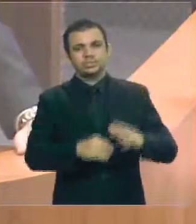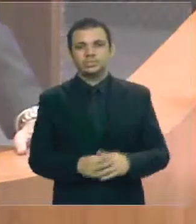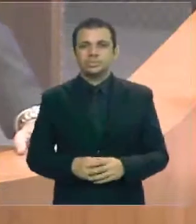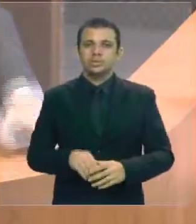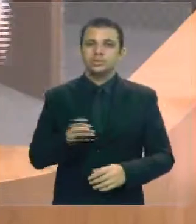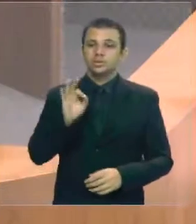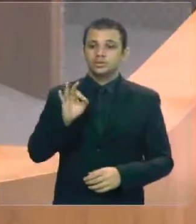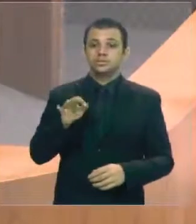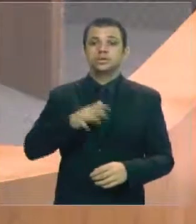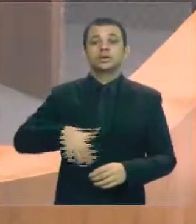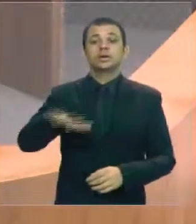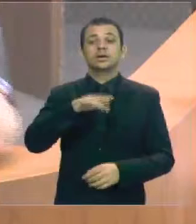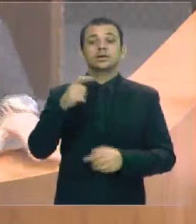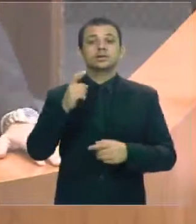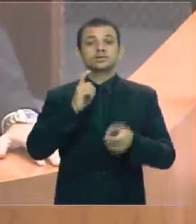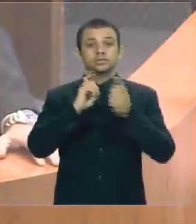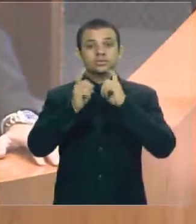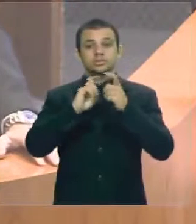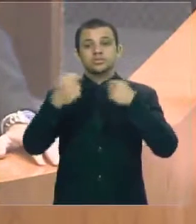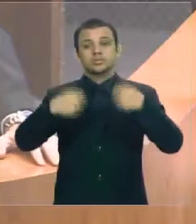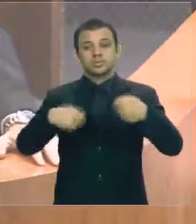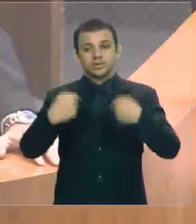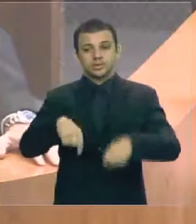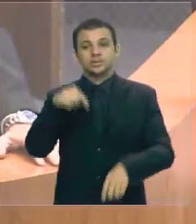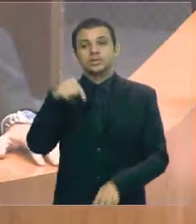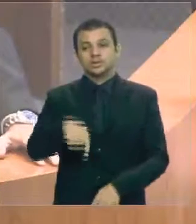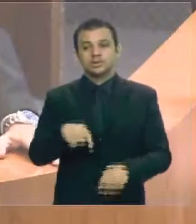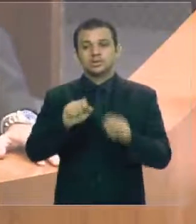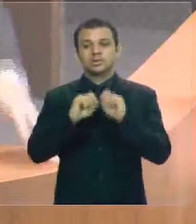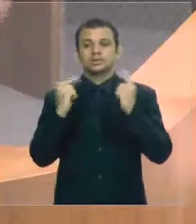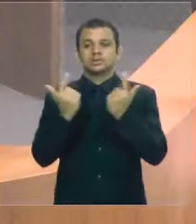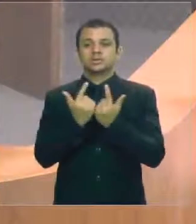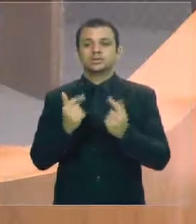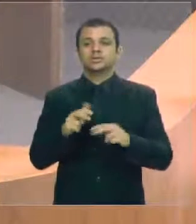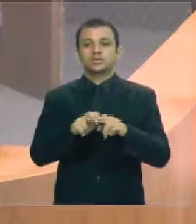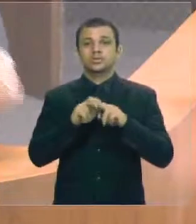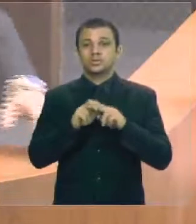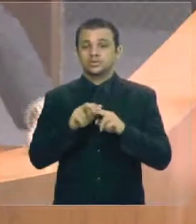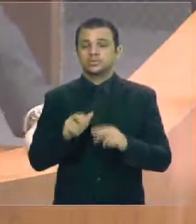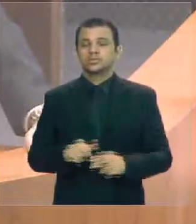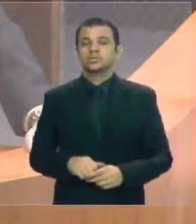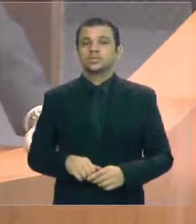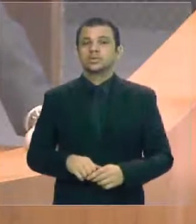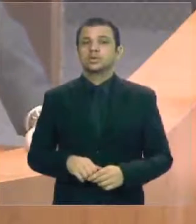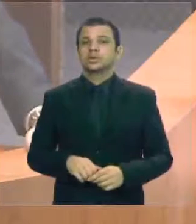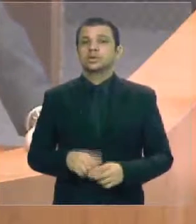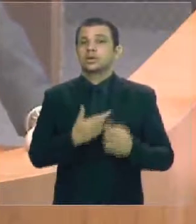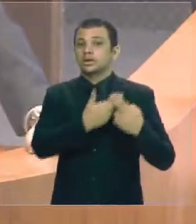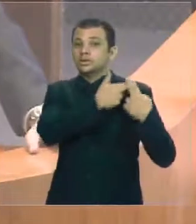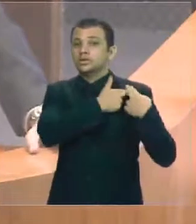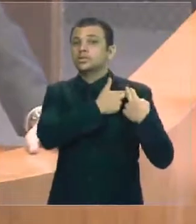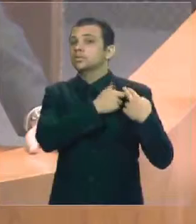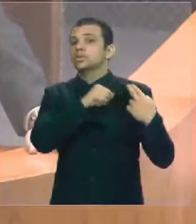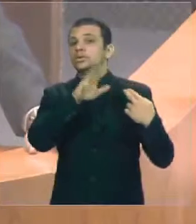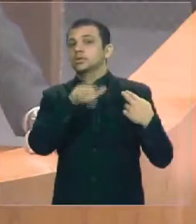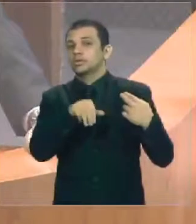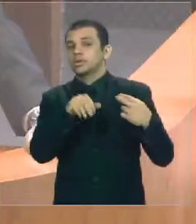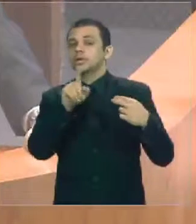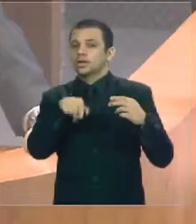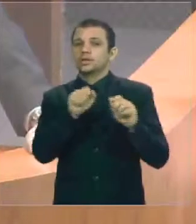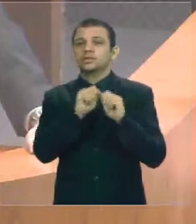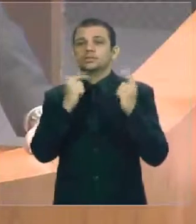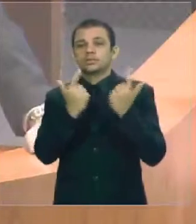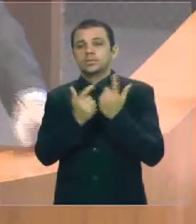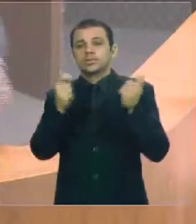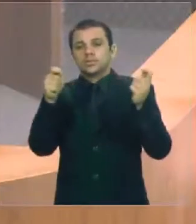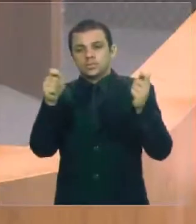discussão é aqui nesta Casa. Porque só a Assembleia Legislativa poderá fazer com que essa